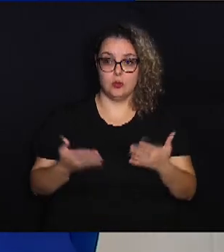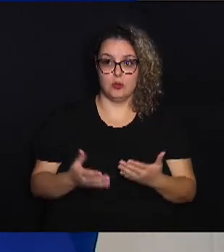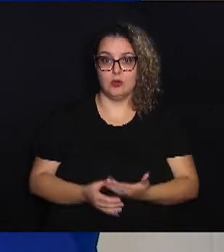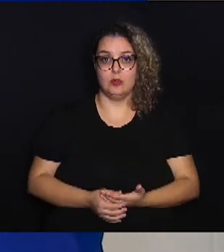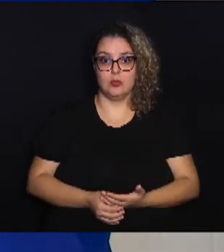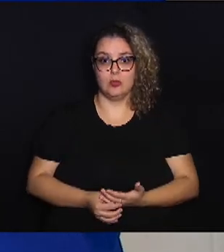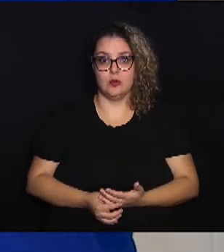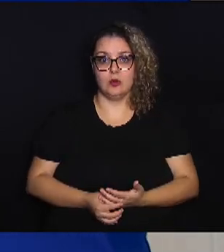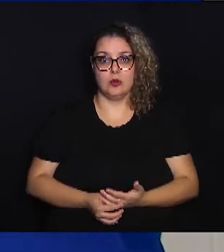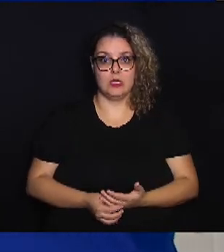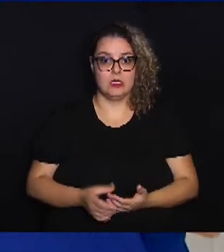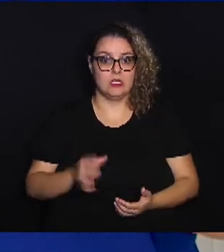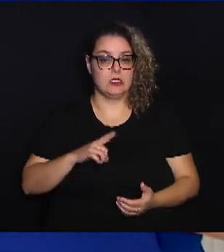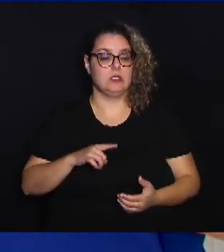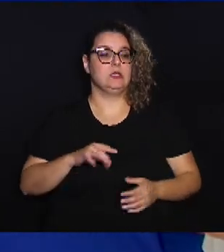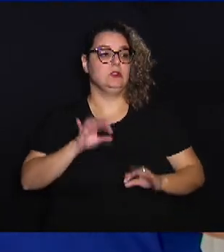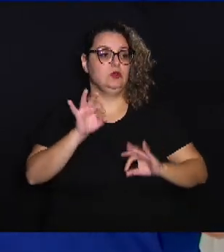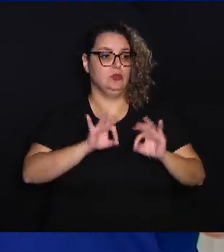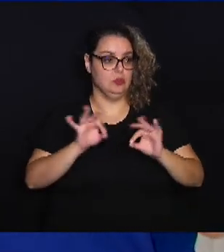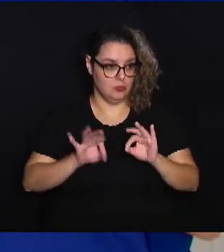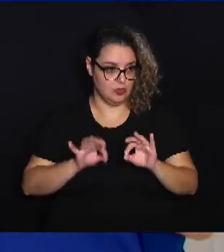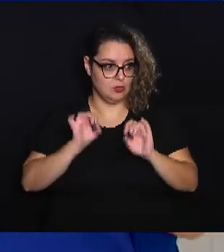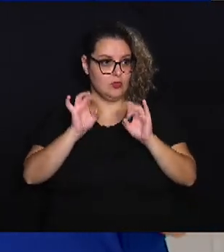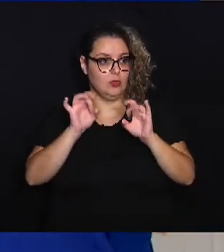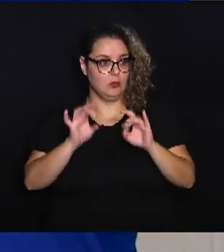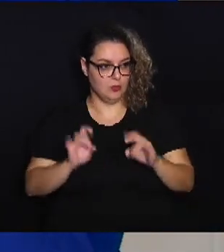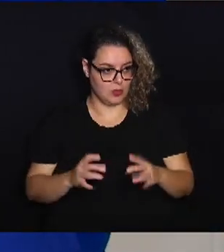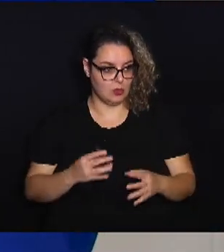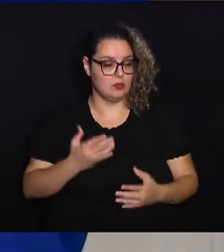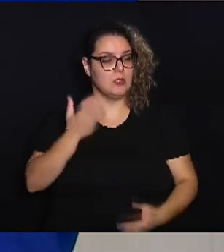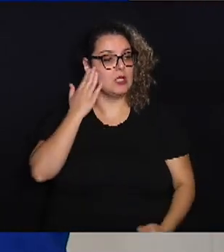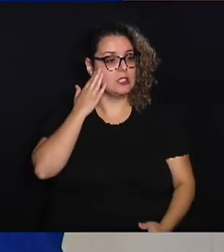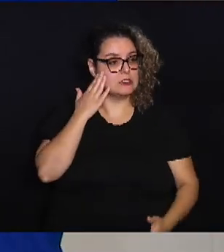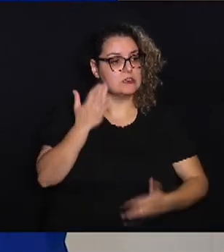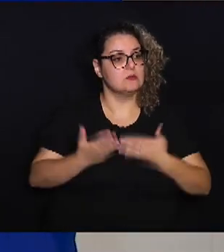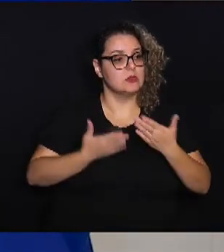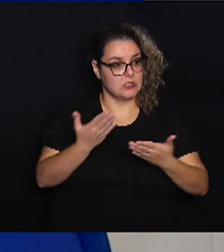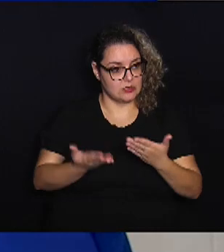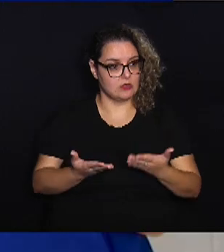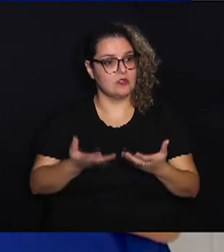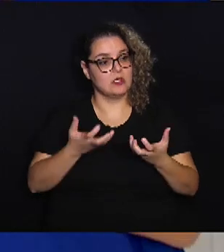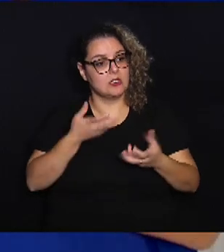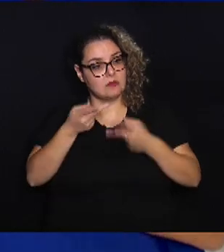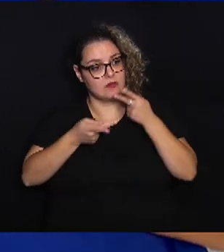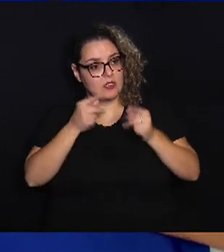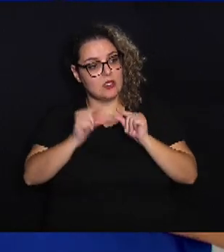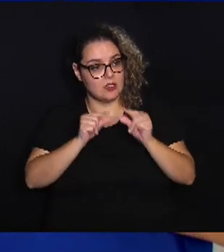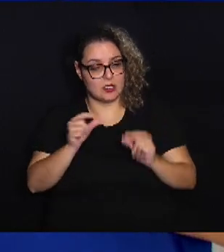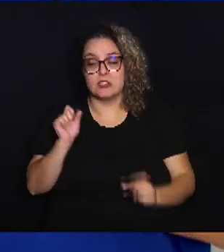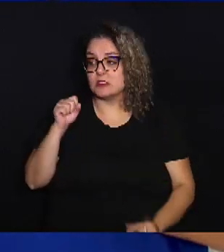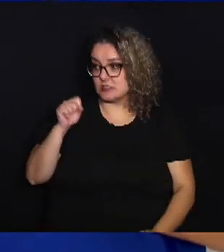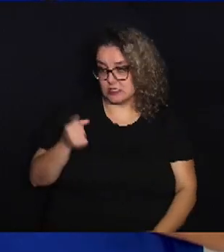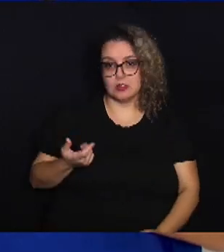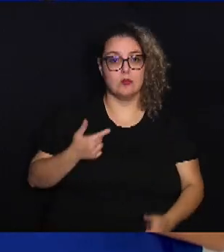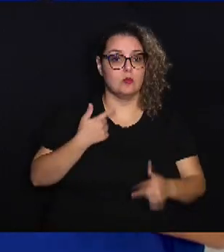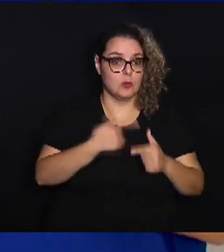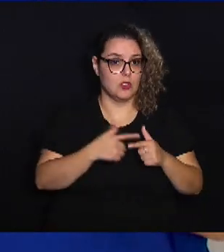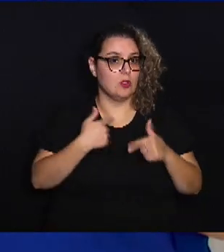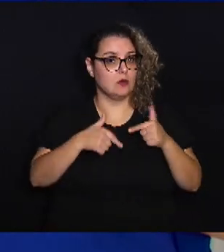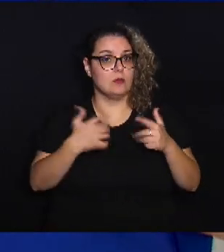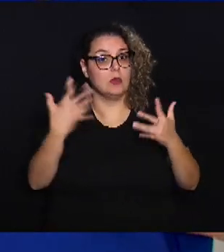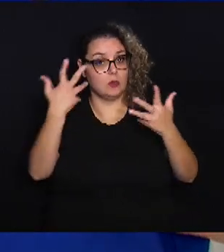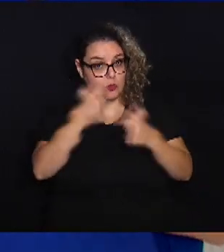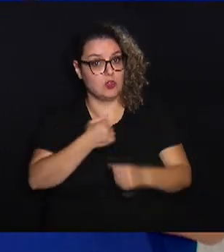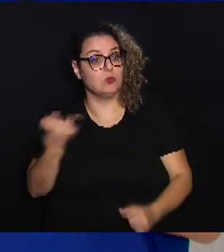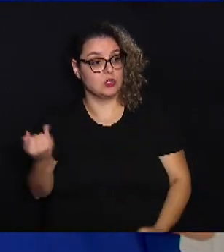Como que é? Tem que ter toda uma preparação especial para saber lidar. Gostaria que você falasse um pouco mais sobre isso porque é um trabalho belíssimo,